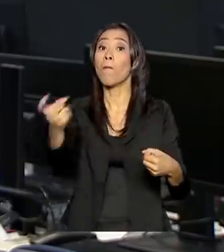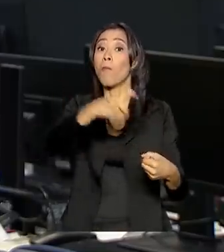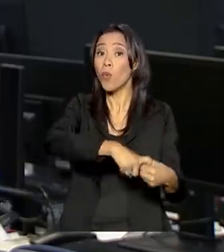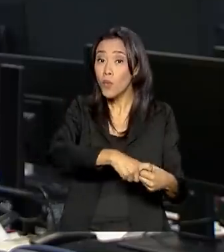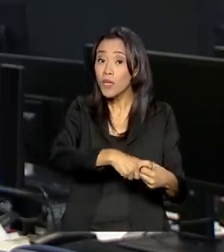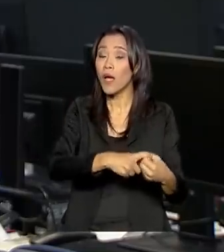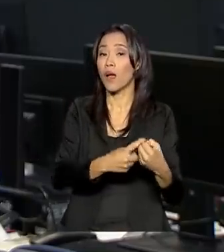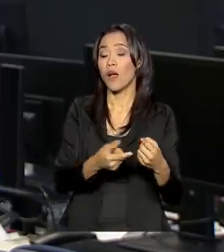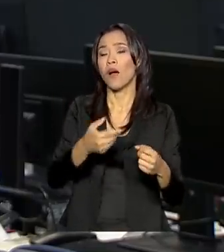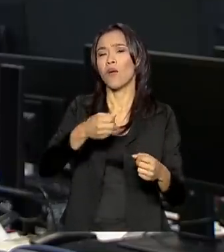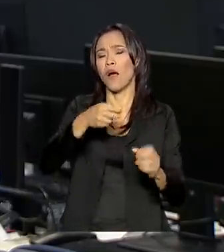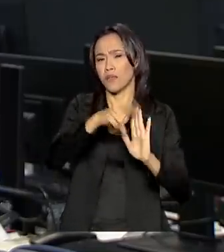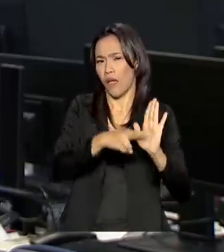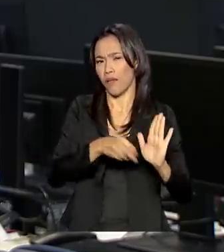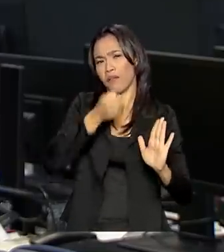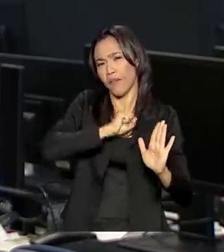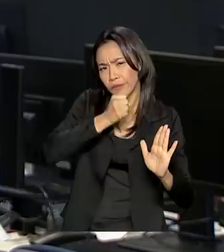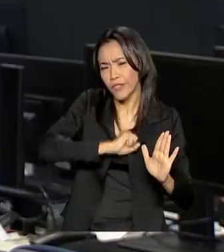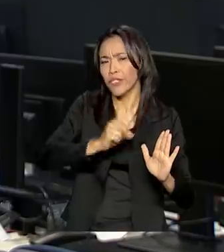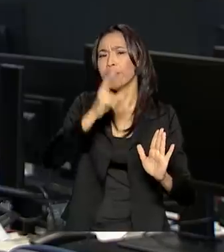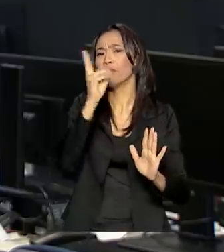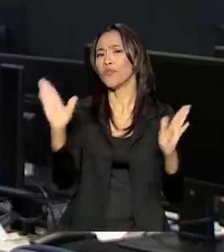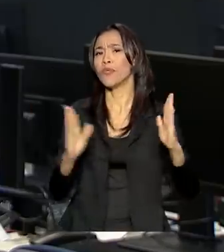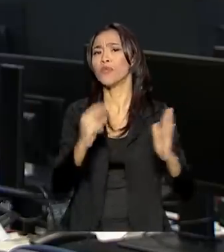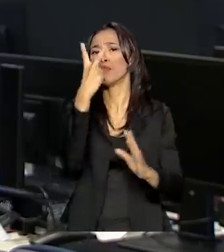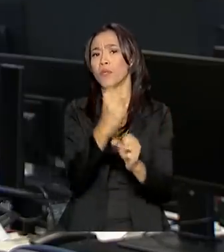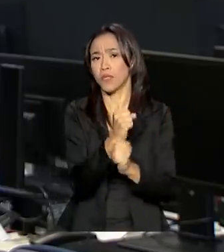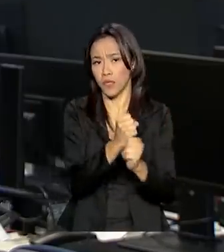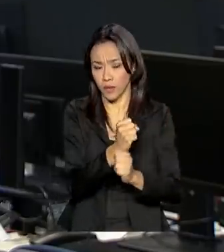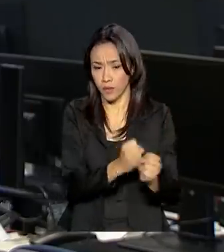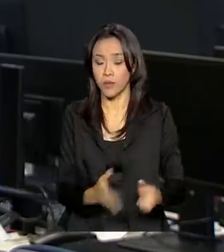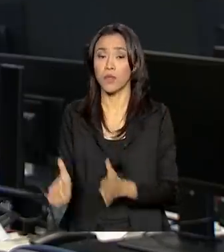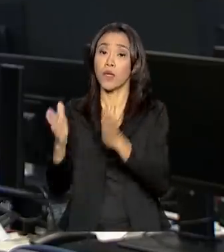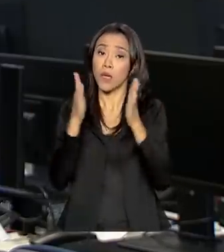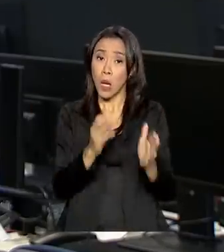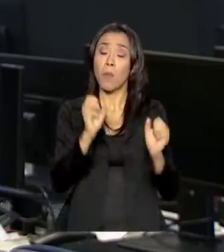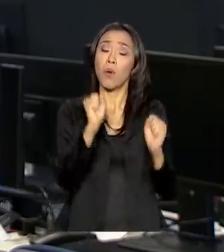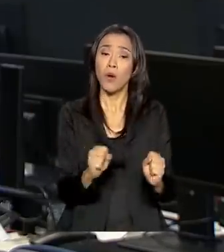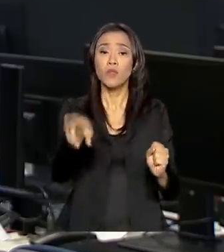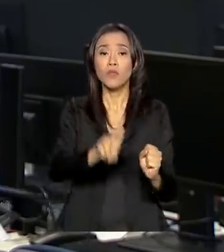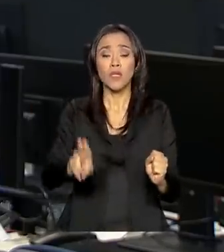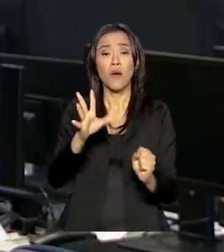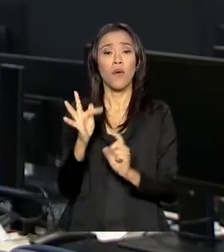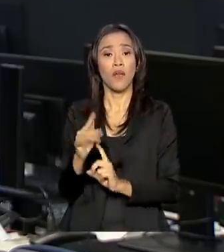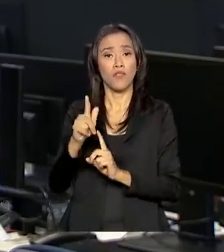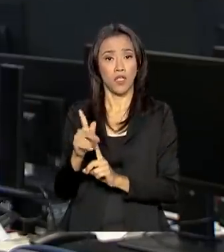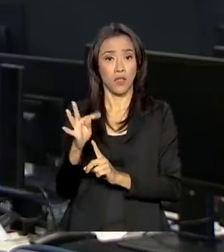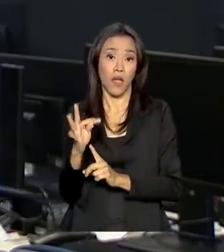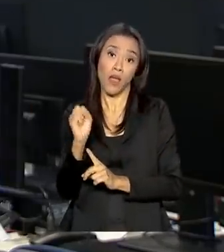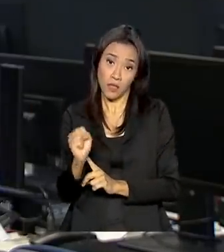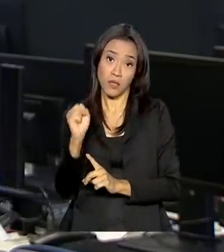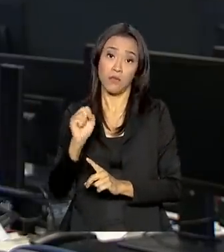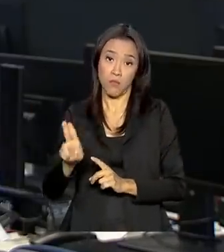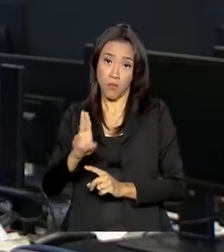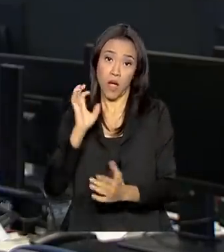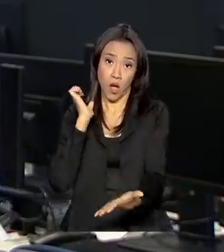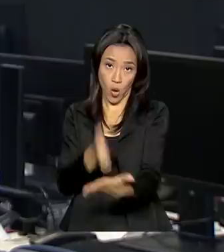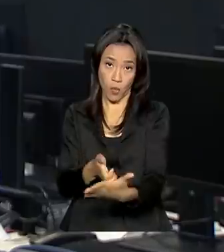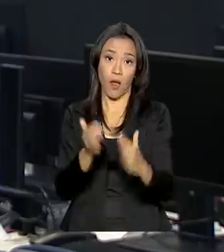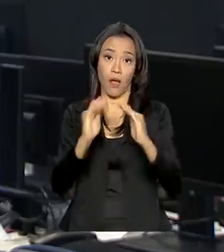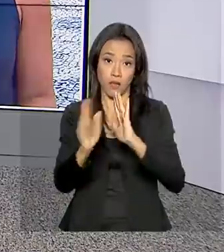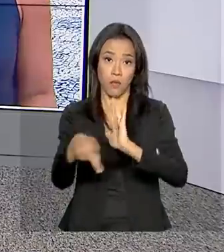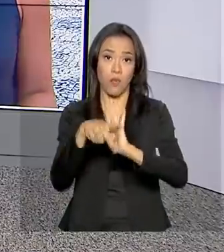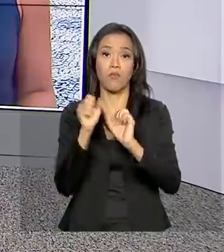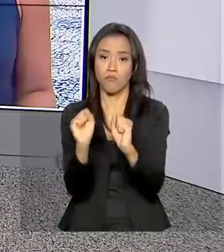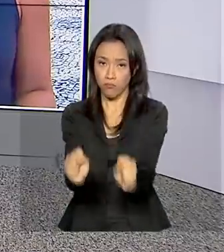anos. O saque aniversário não impede que o trabalhador utilize o fundo de garantia para comprar a casa própria. Mara.